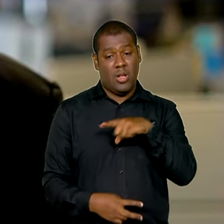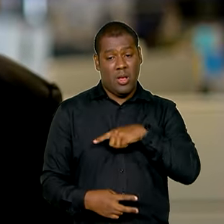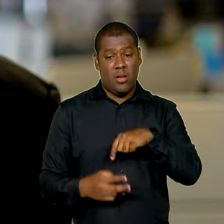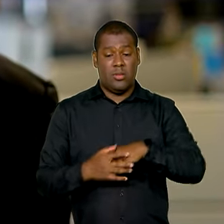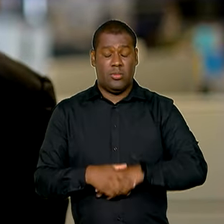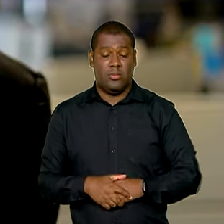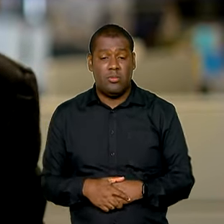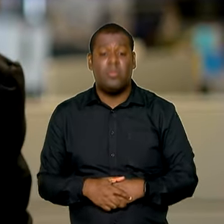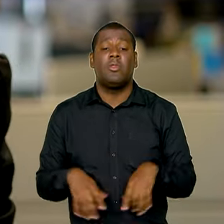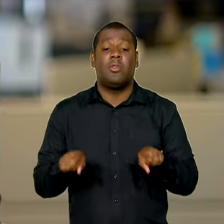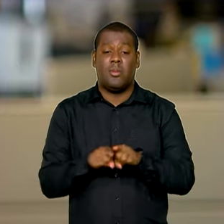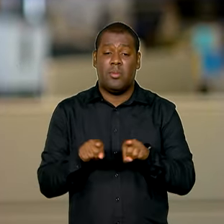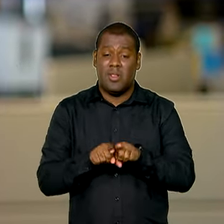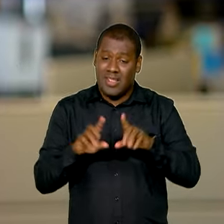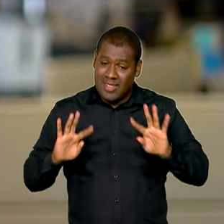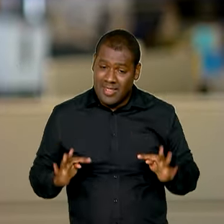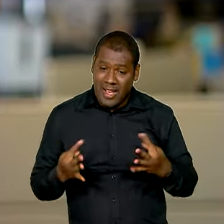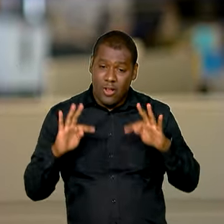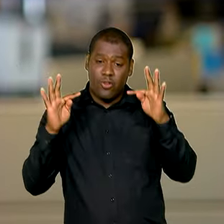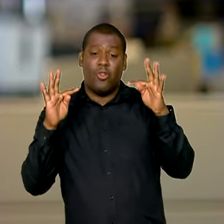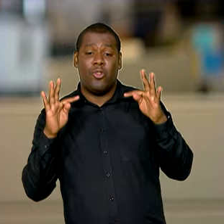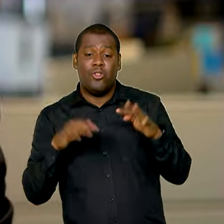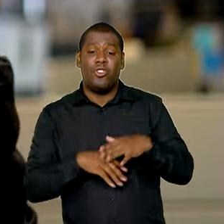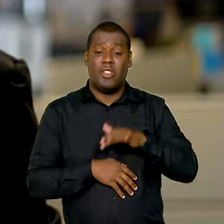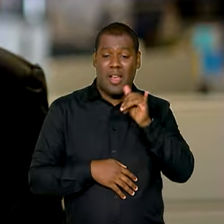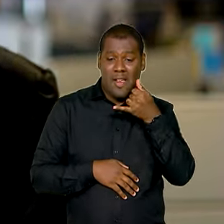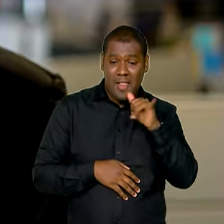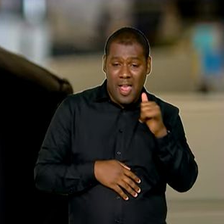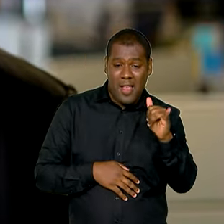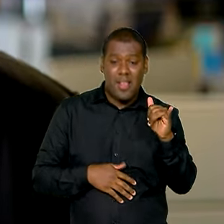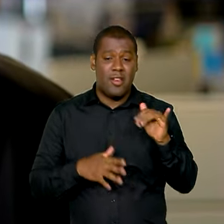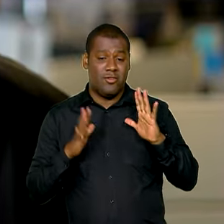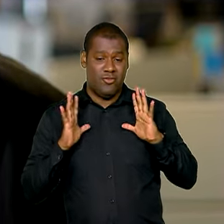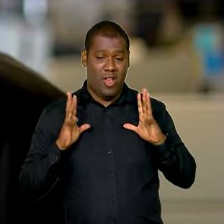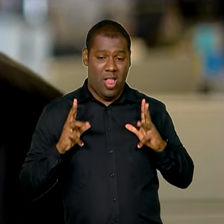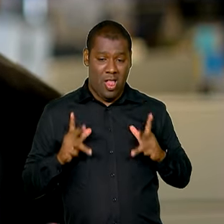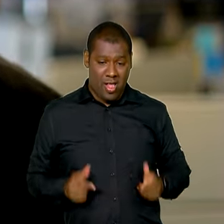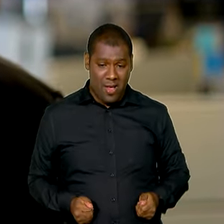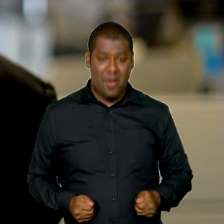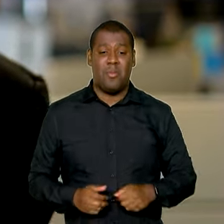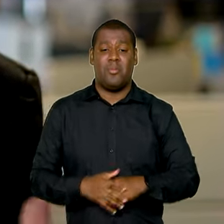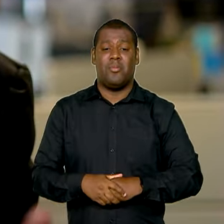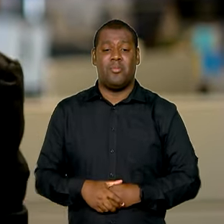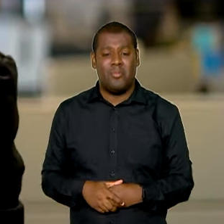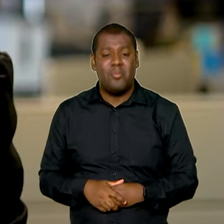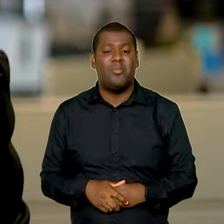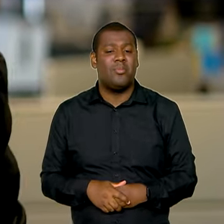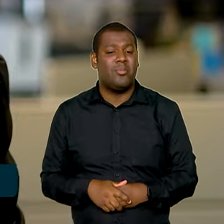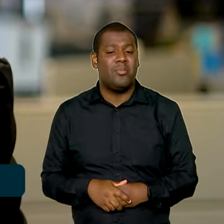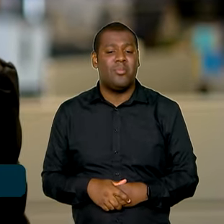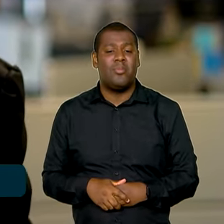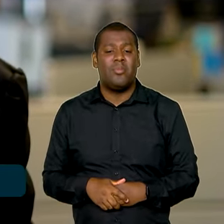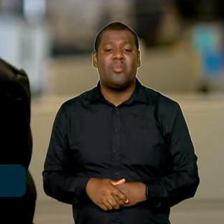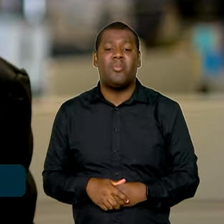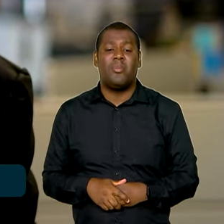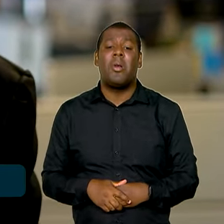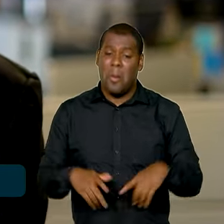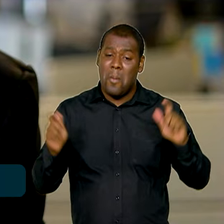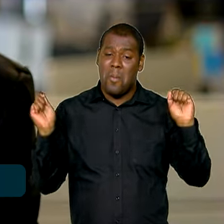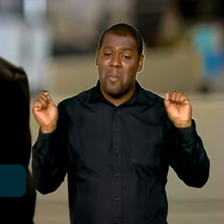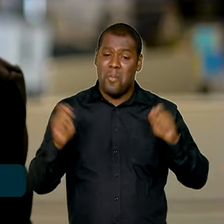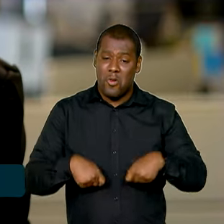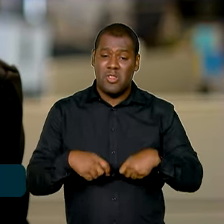nós temos um pacote tecnológico da energia de biomassa, nós temos um potencial fantástico para